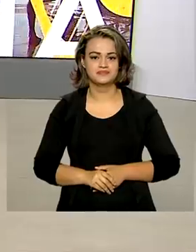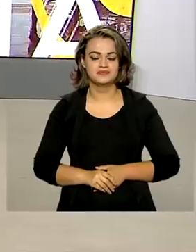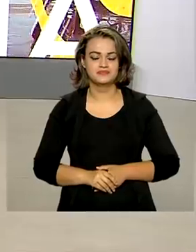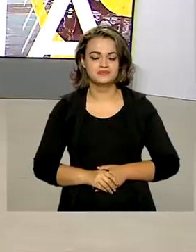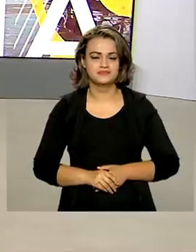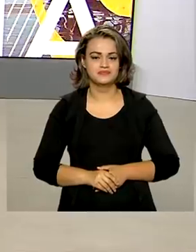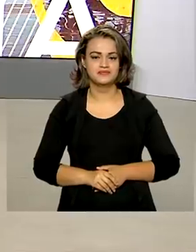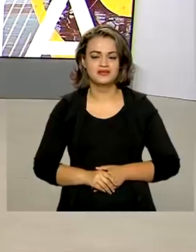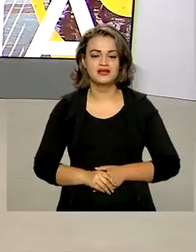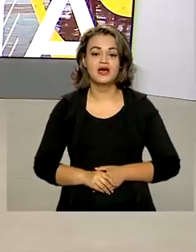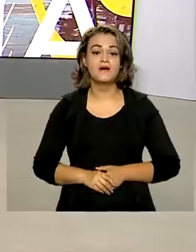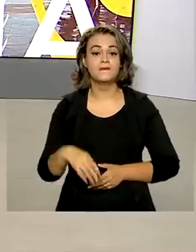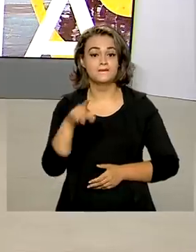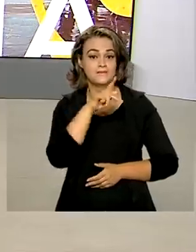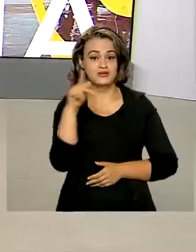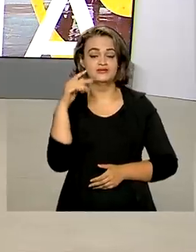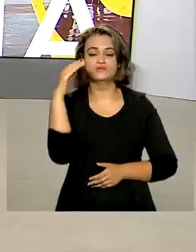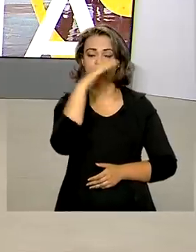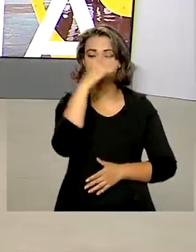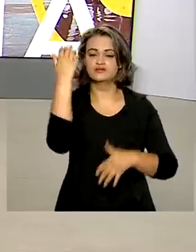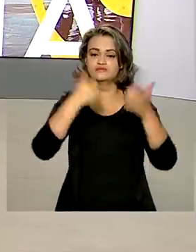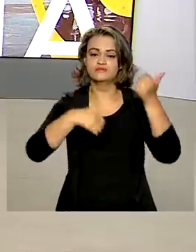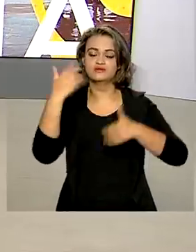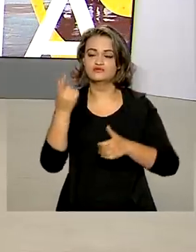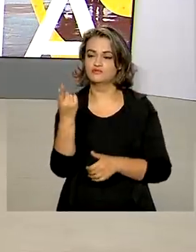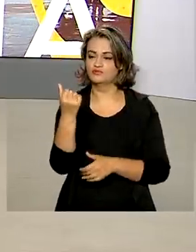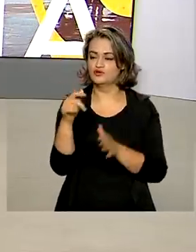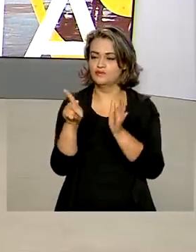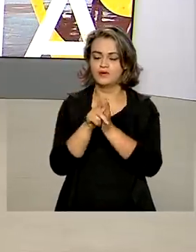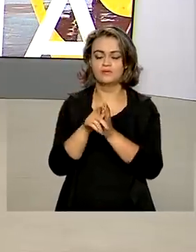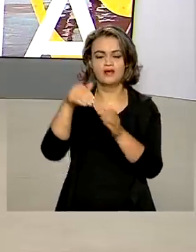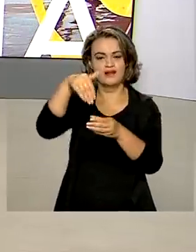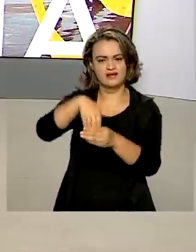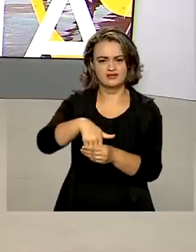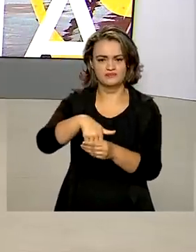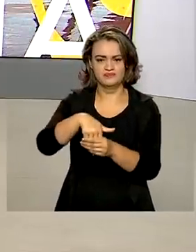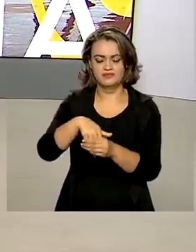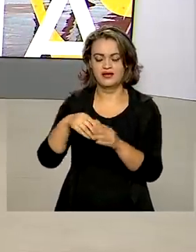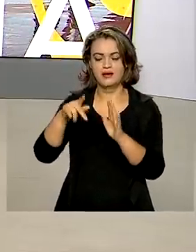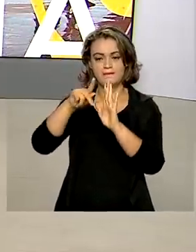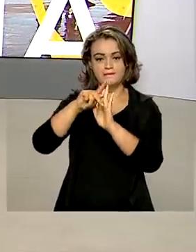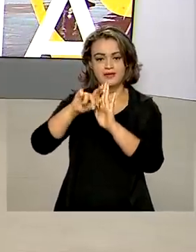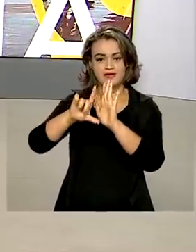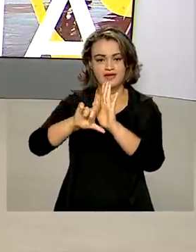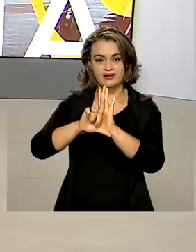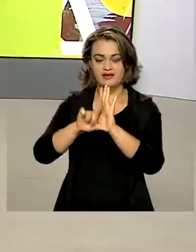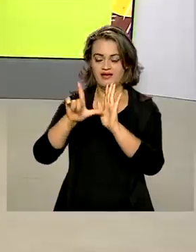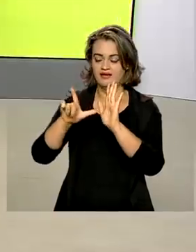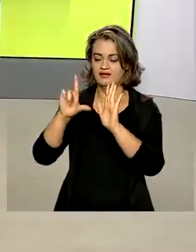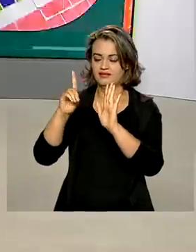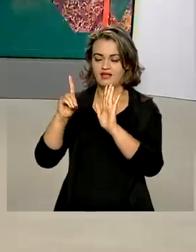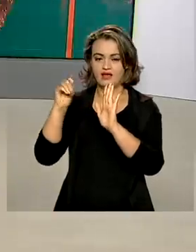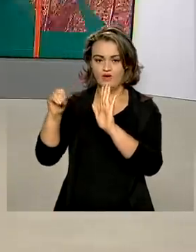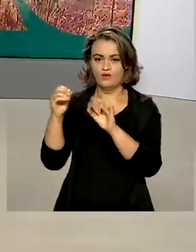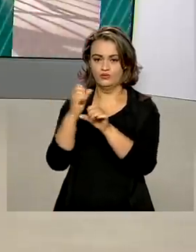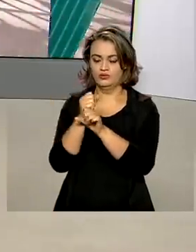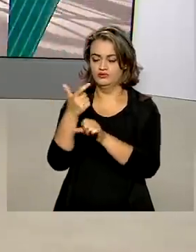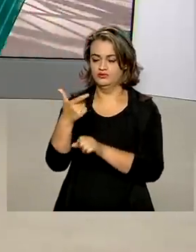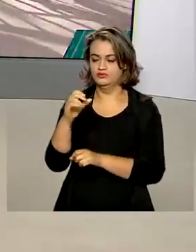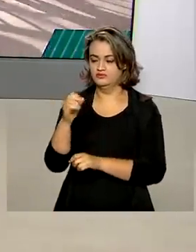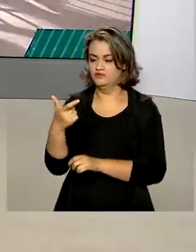O presidente Jair Bolsonaro também falou sobre o fundo eleitoral. No projeto de lei de diretrizes orçamentárias de 2022,